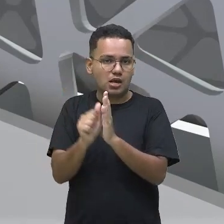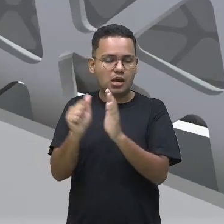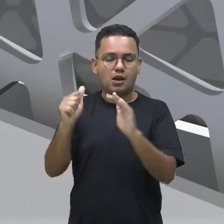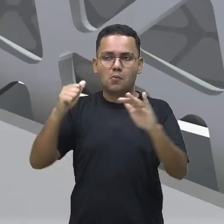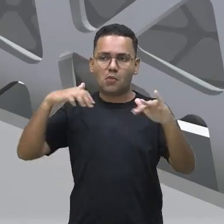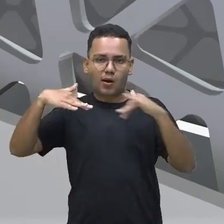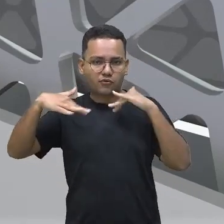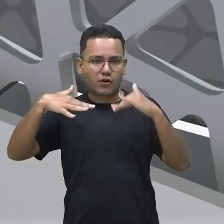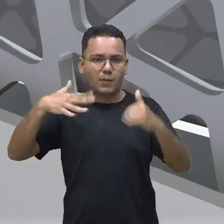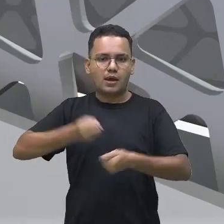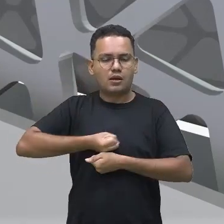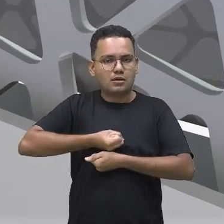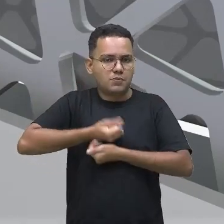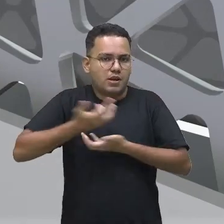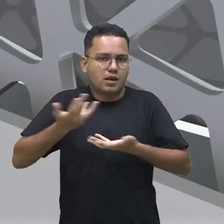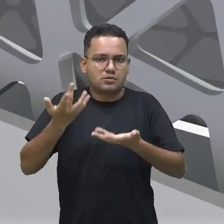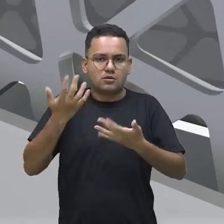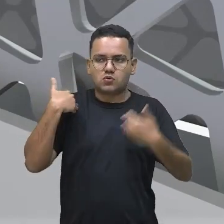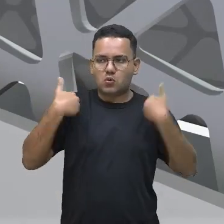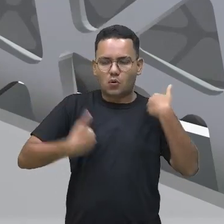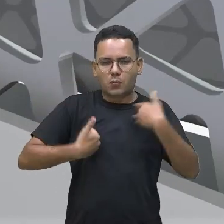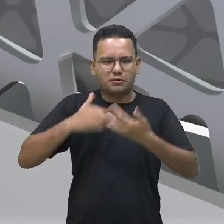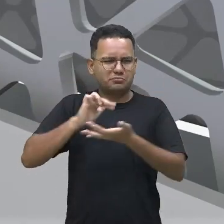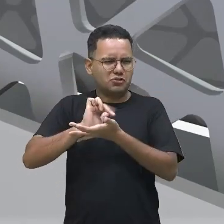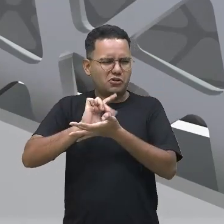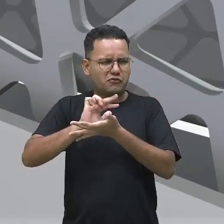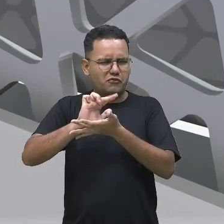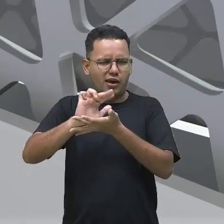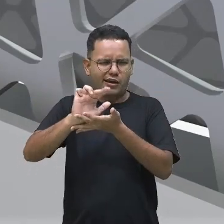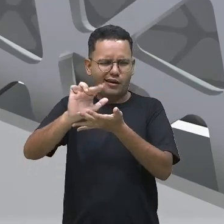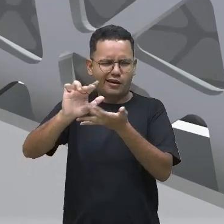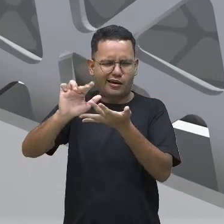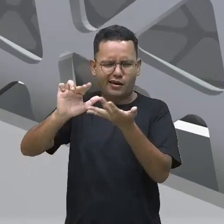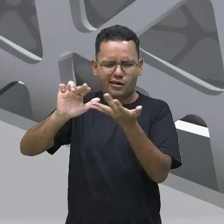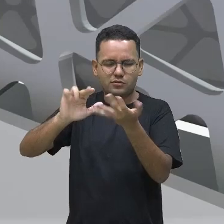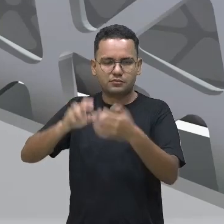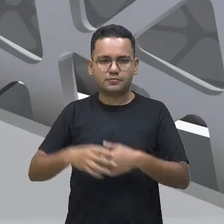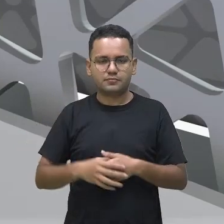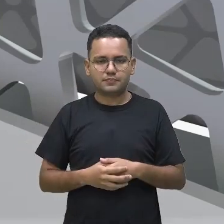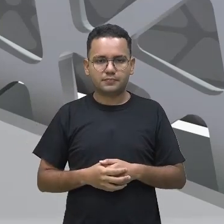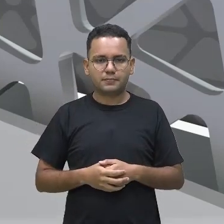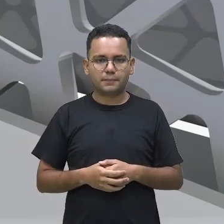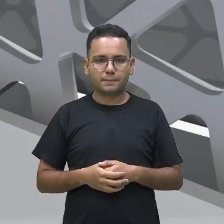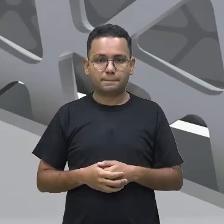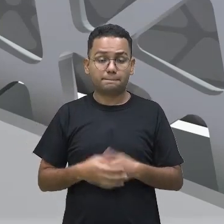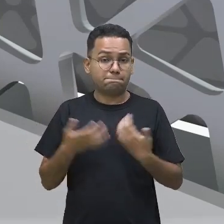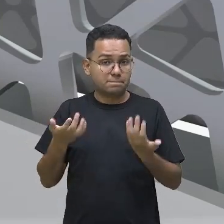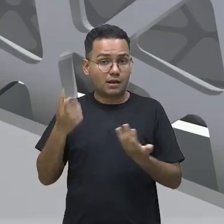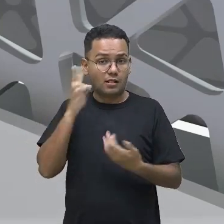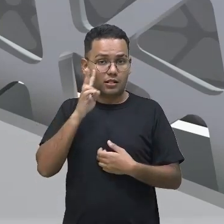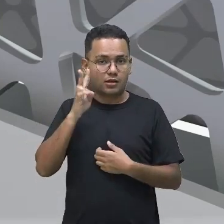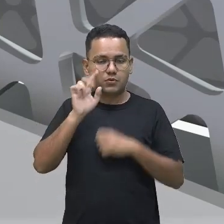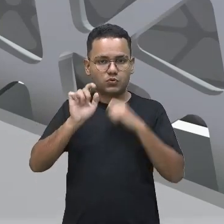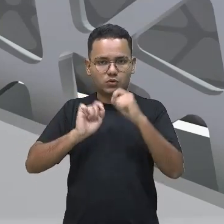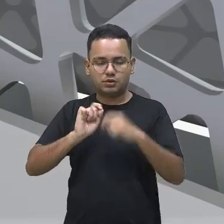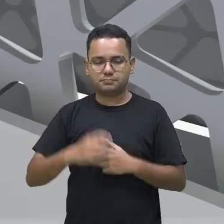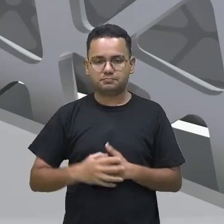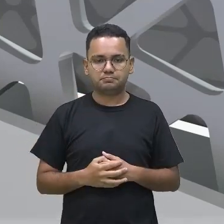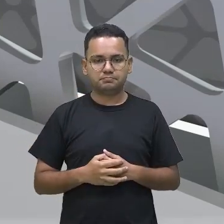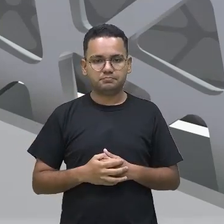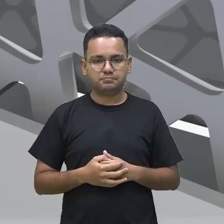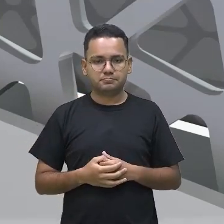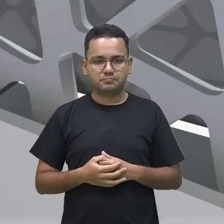trejeitos, tudo no nosso corpo, né? Fala, nosso corpo fala, né? Juntamente com a